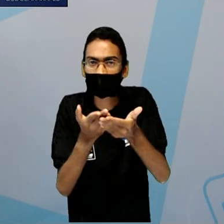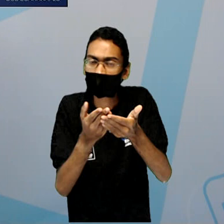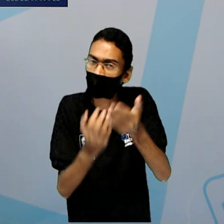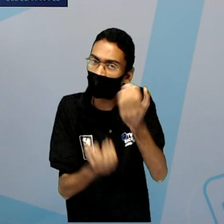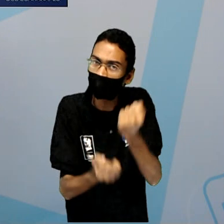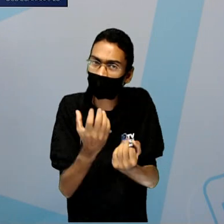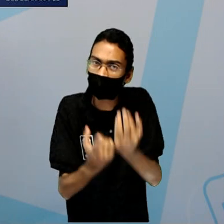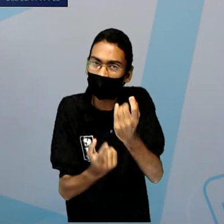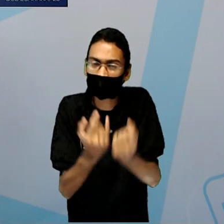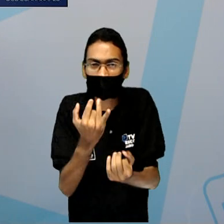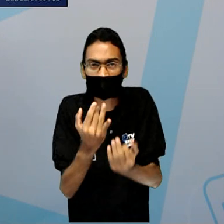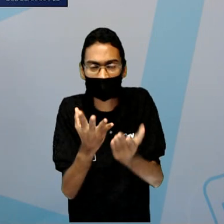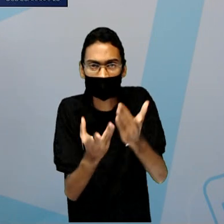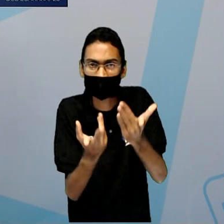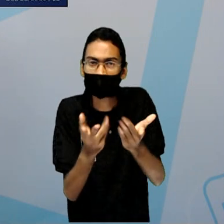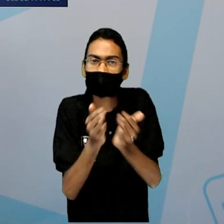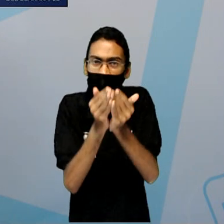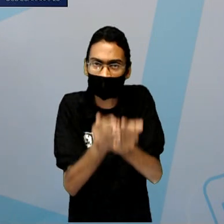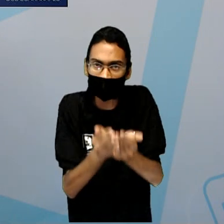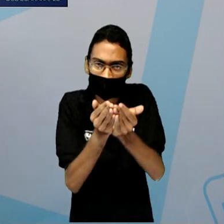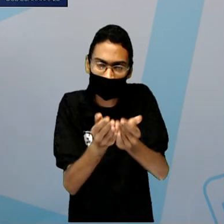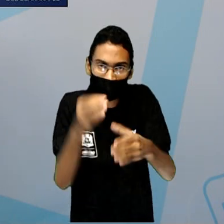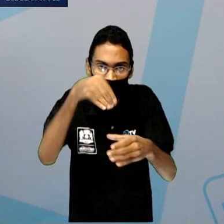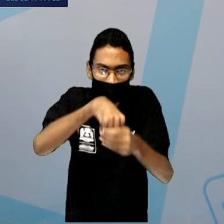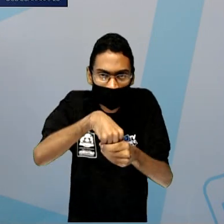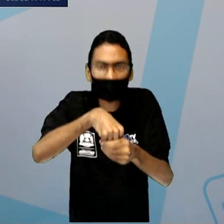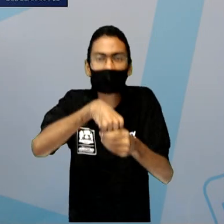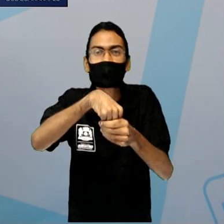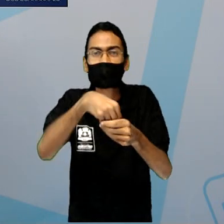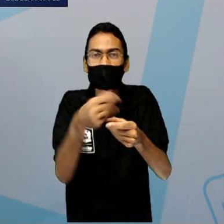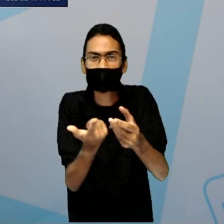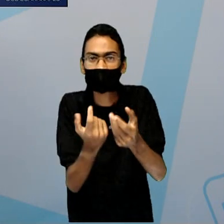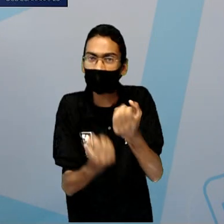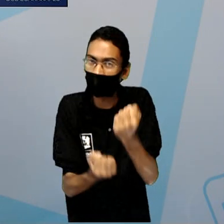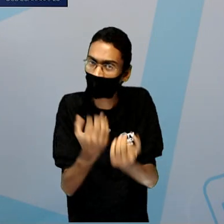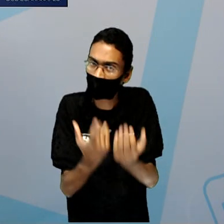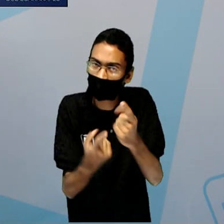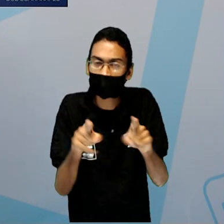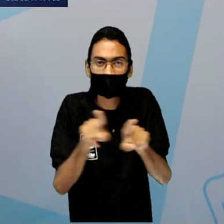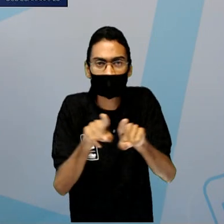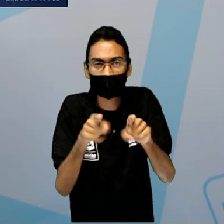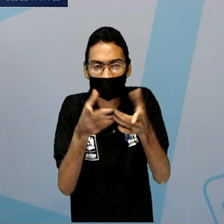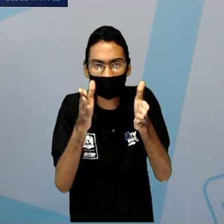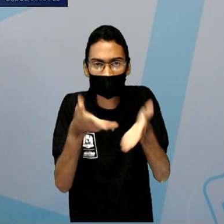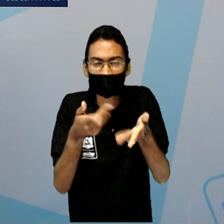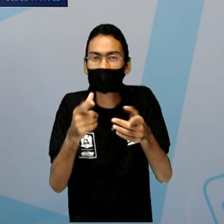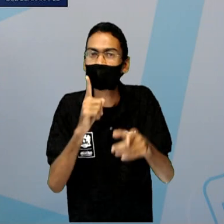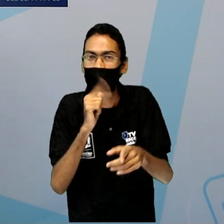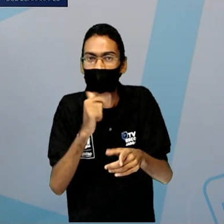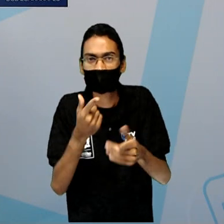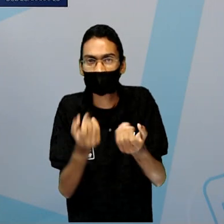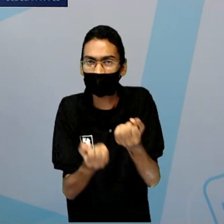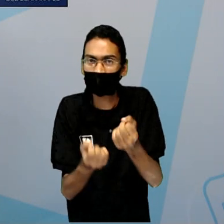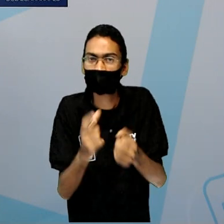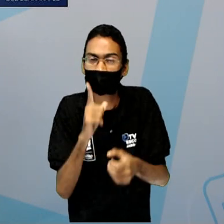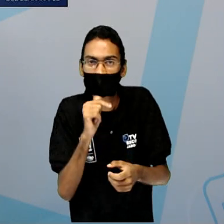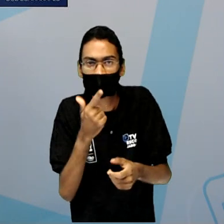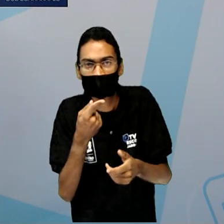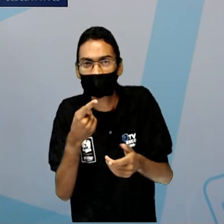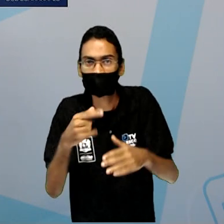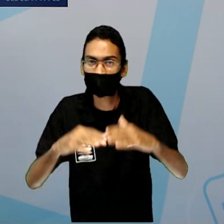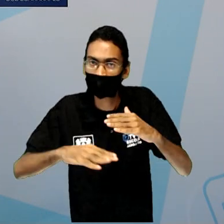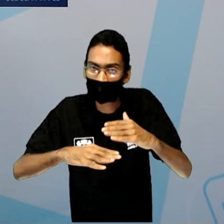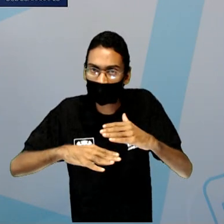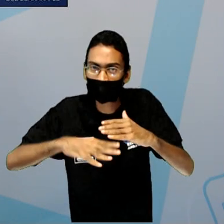a embarcação adentra o espaço da eclusa, é bombeada uma parte de água e essa água vai elevar o nível